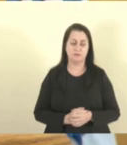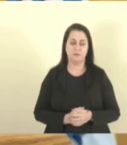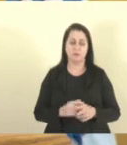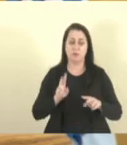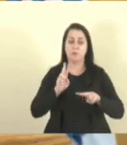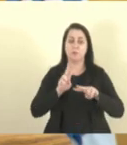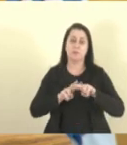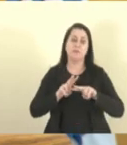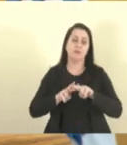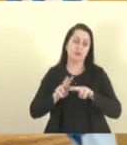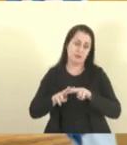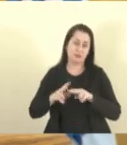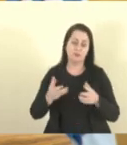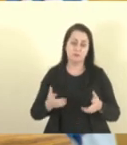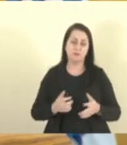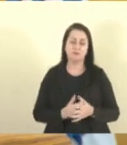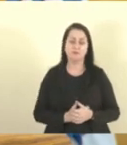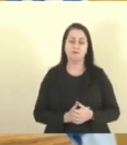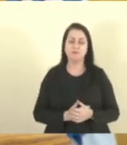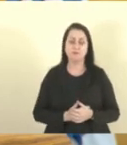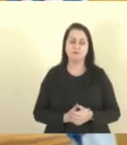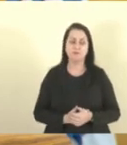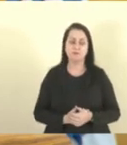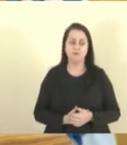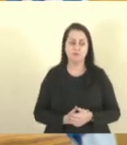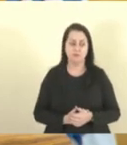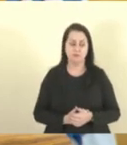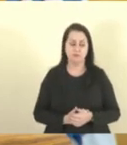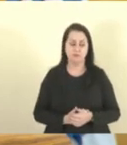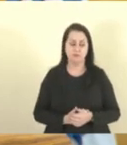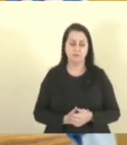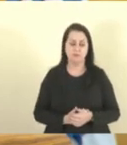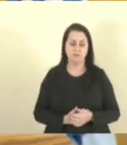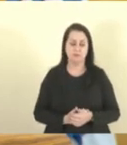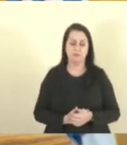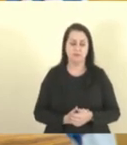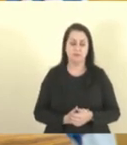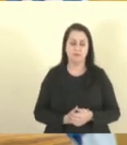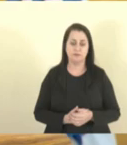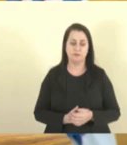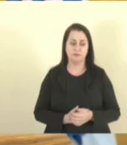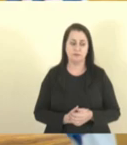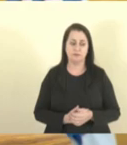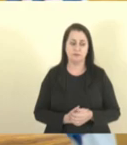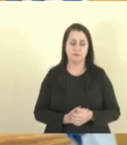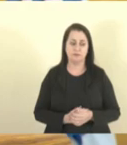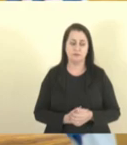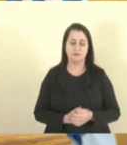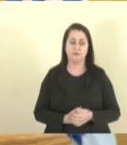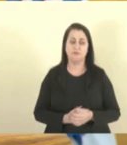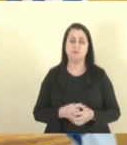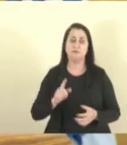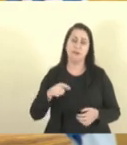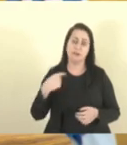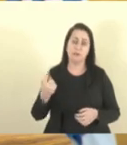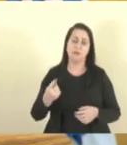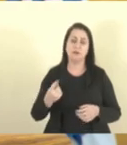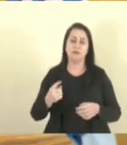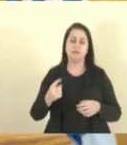presos, dos presos, desse pessoal que é preso, e, na audiência de custódia,